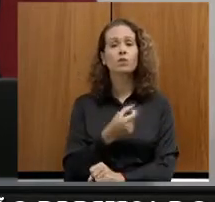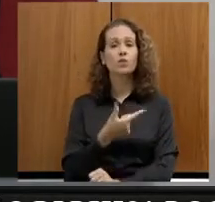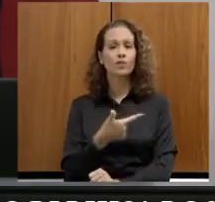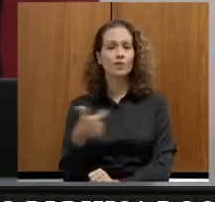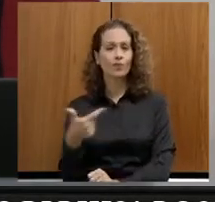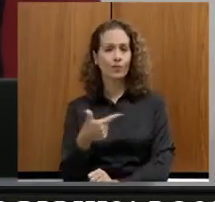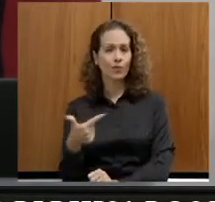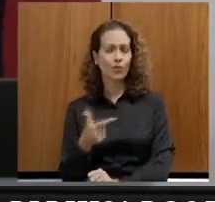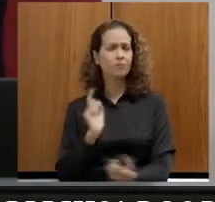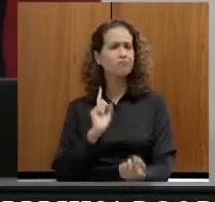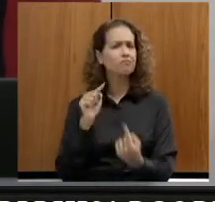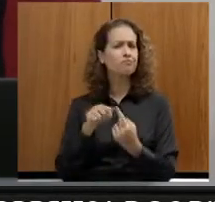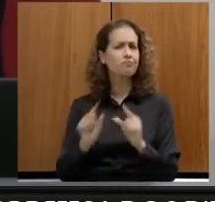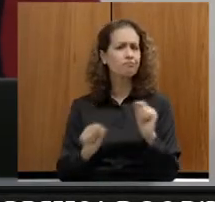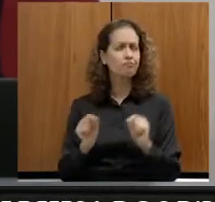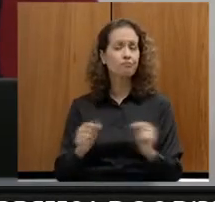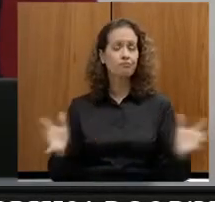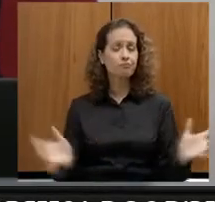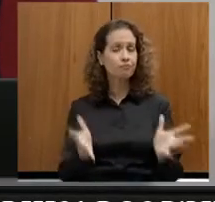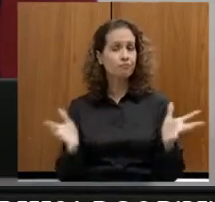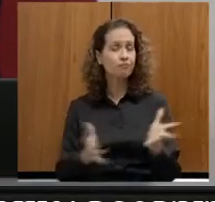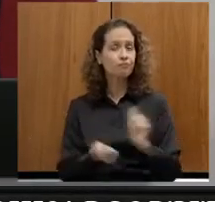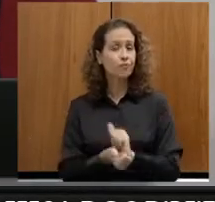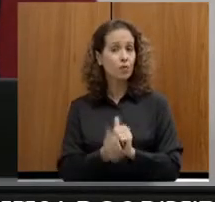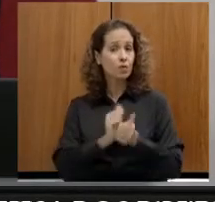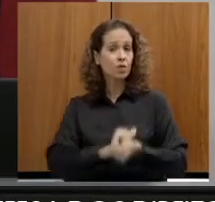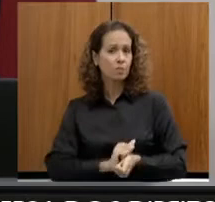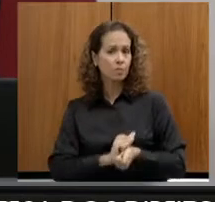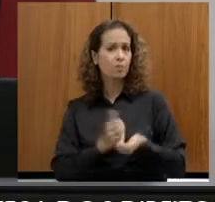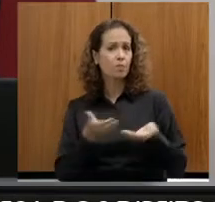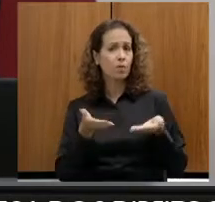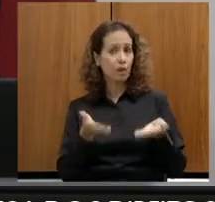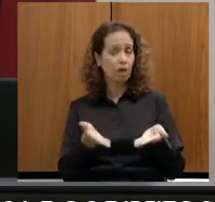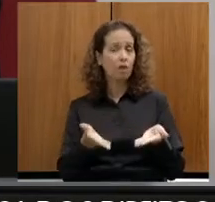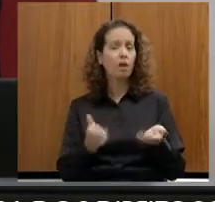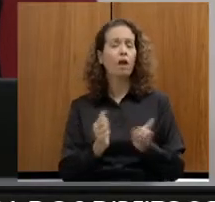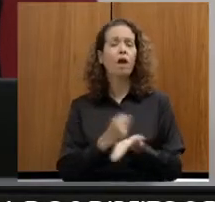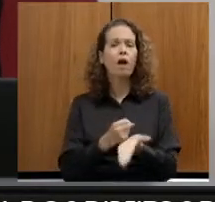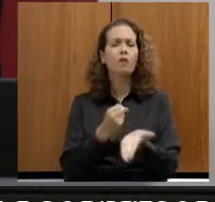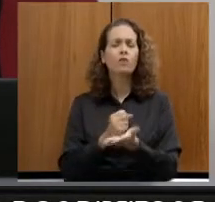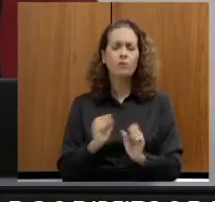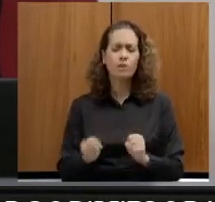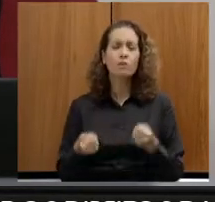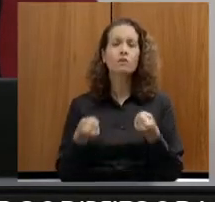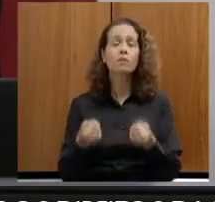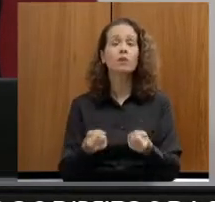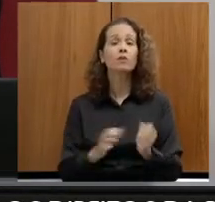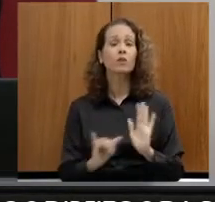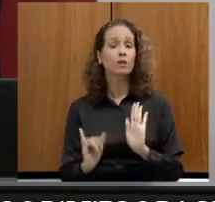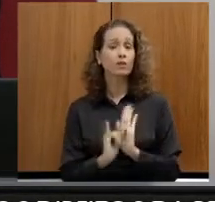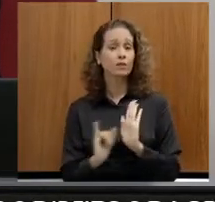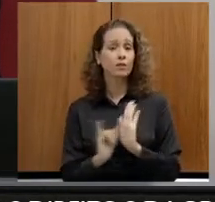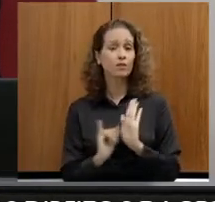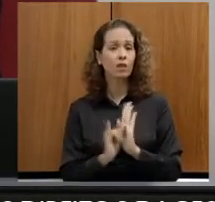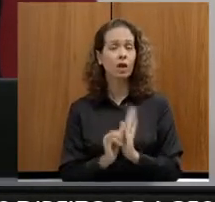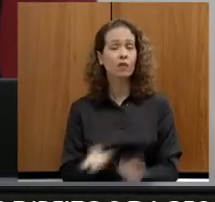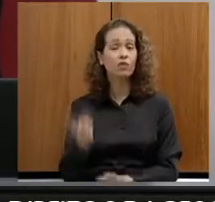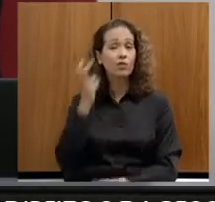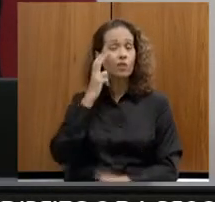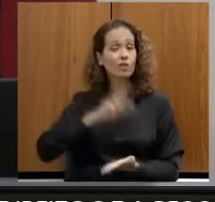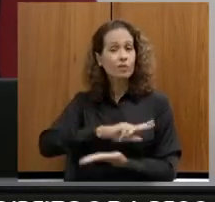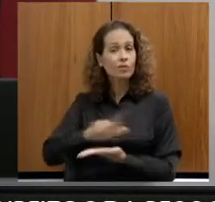que a importância da promoção do esporte como instrumento de fortalecimento da identidade das culturas